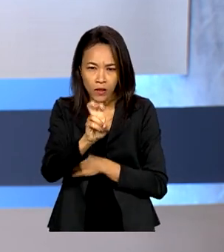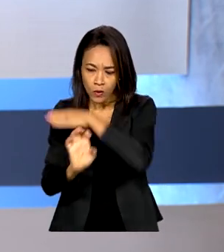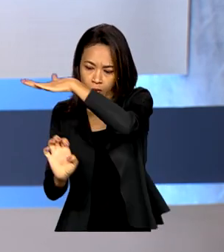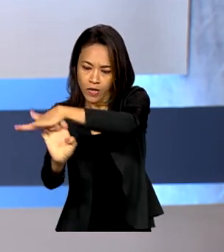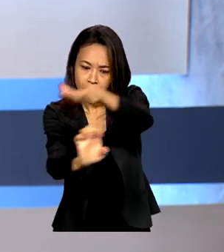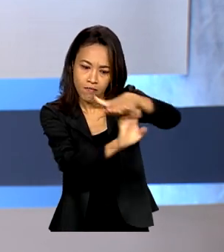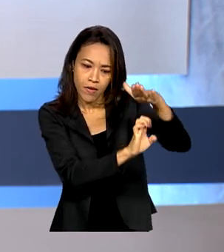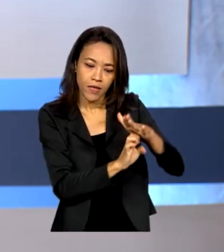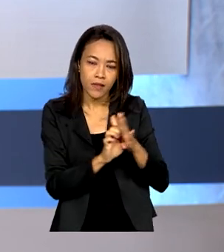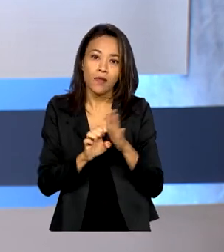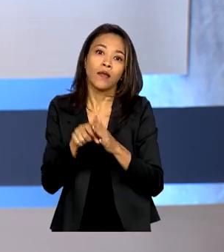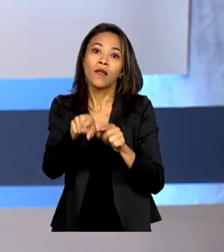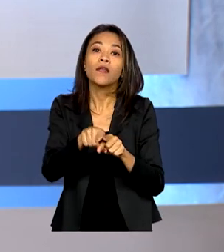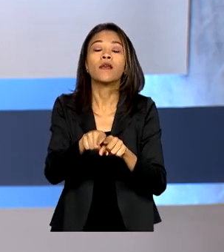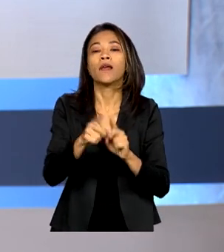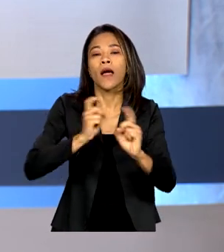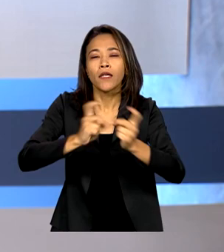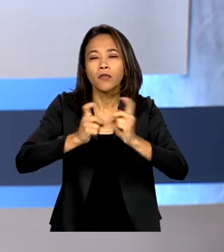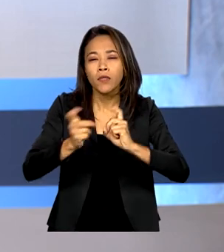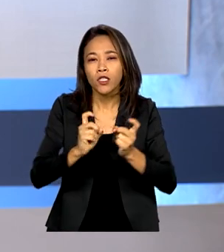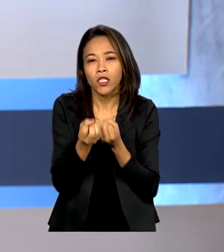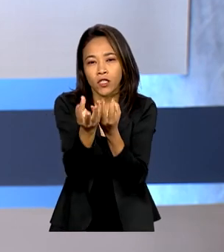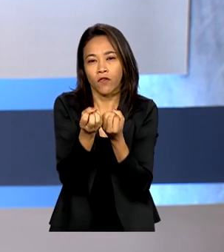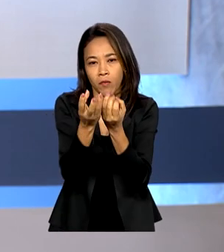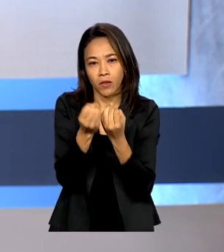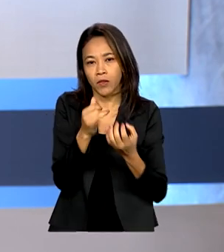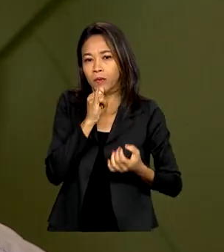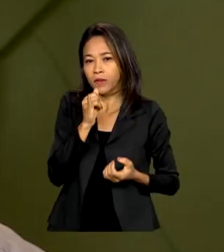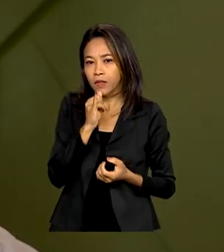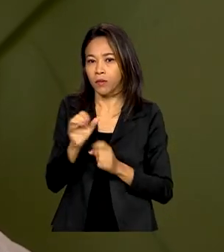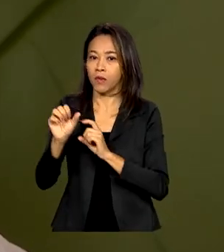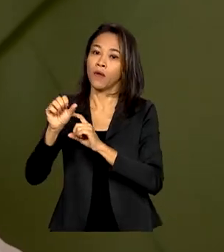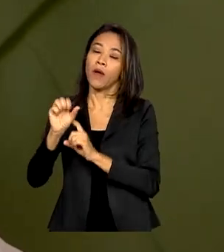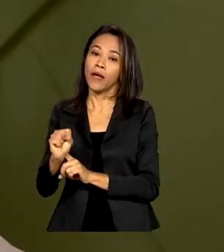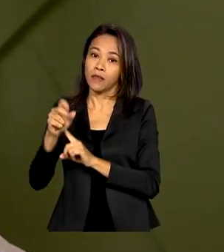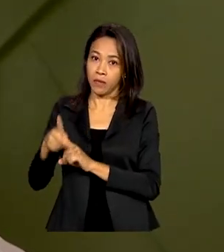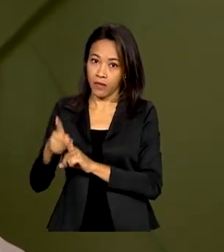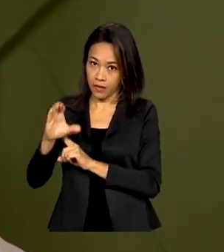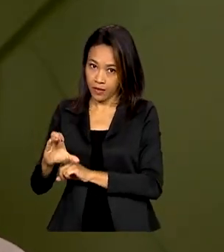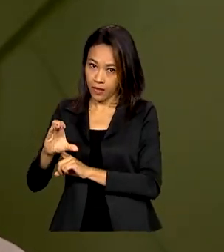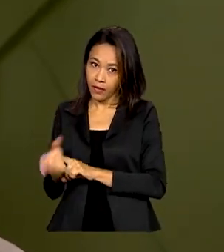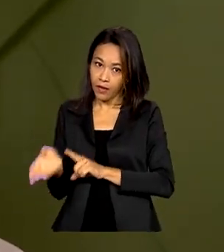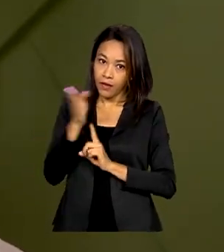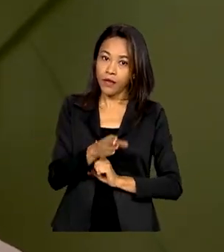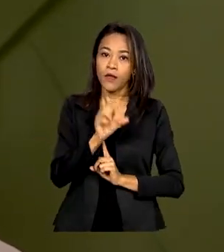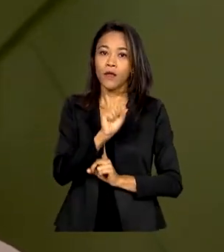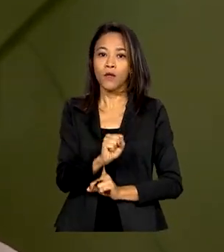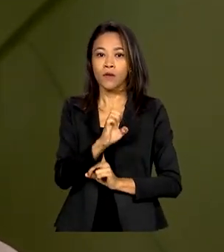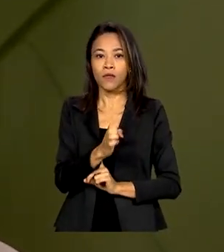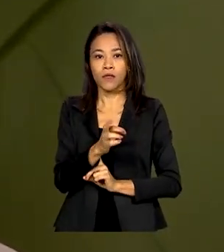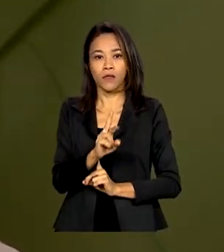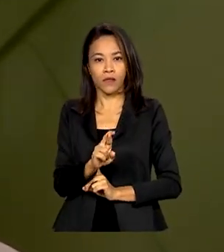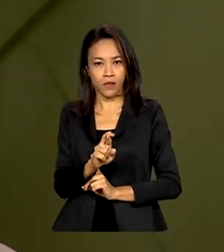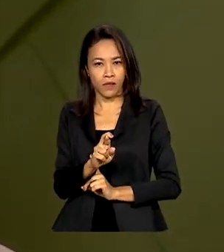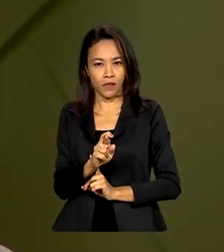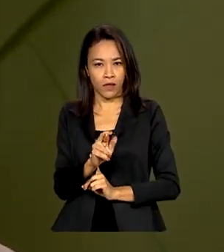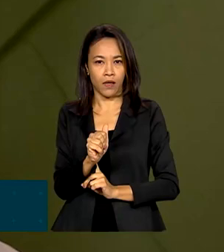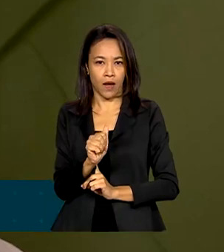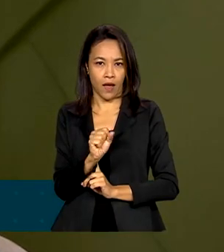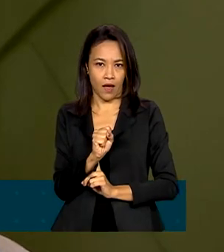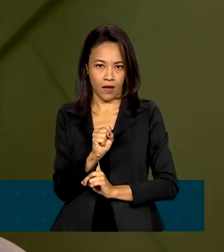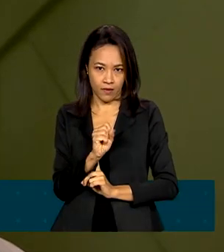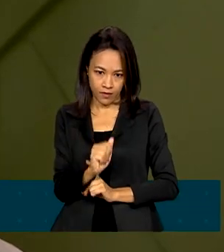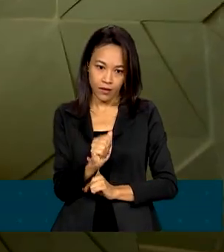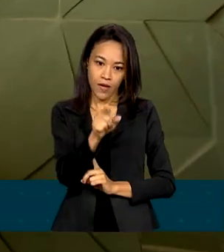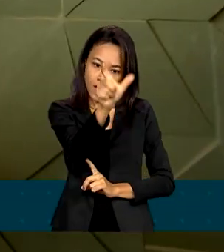de banco de dados do país, como Serasa e SPC. Sandro está no mercado imobiliário há 23